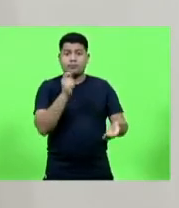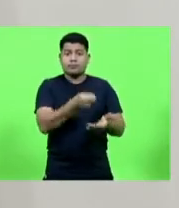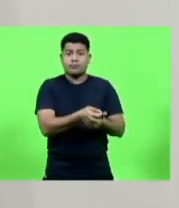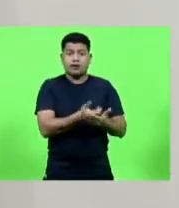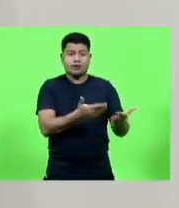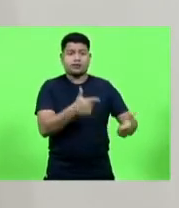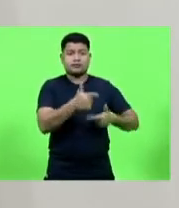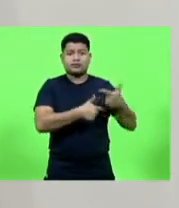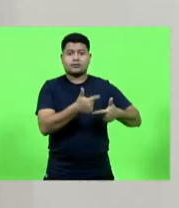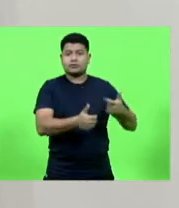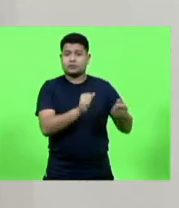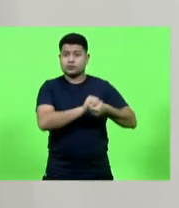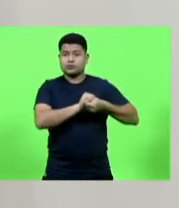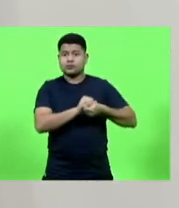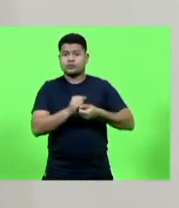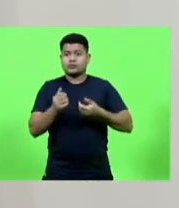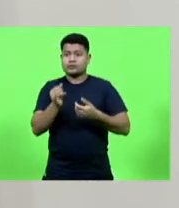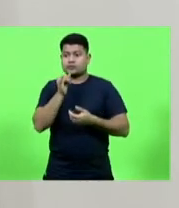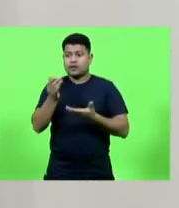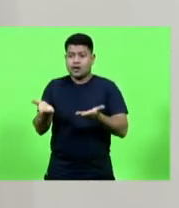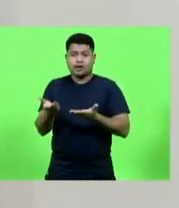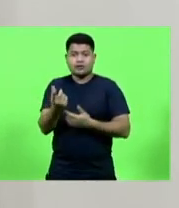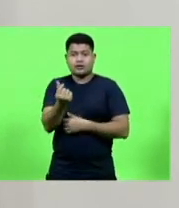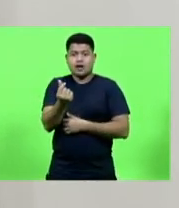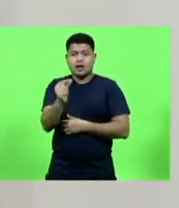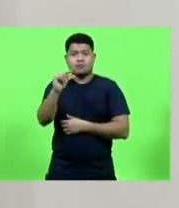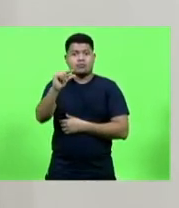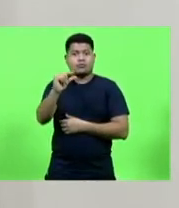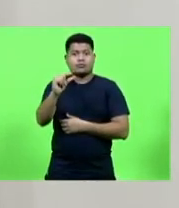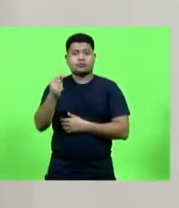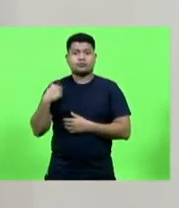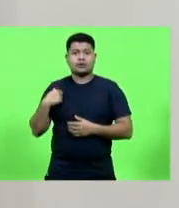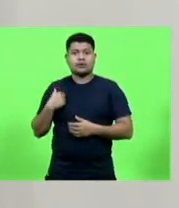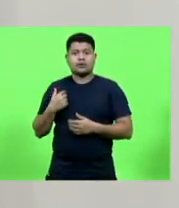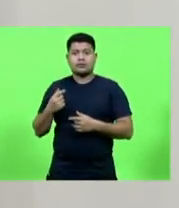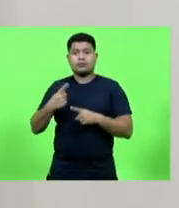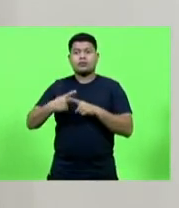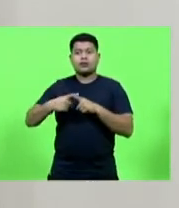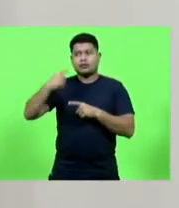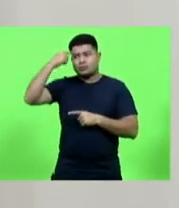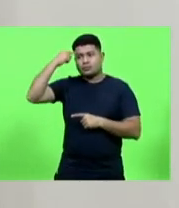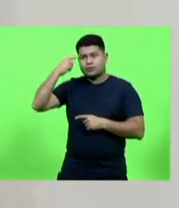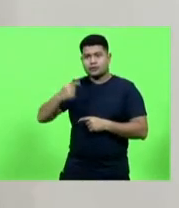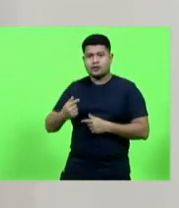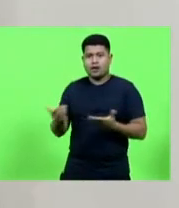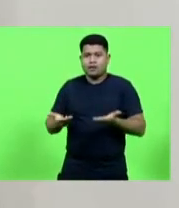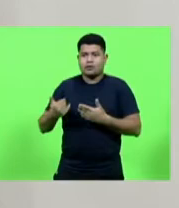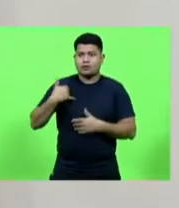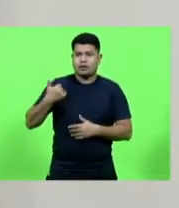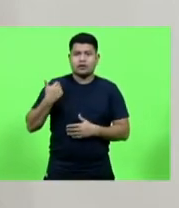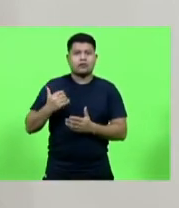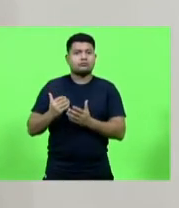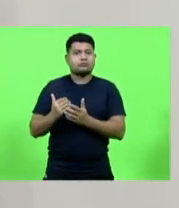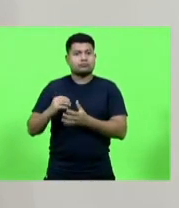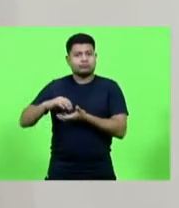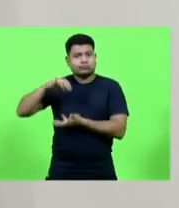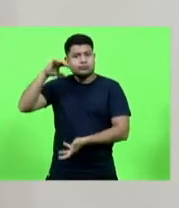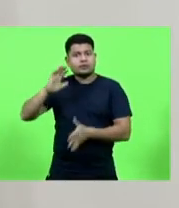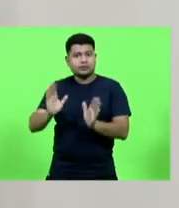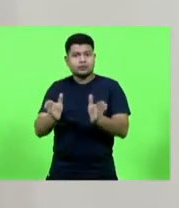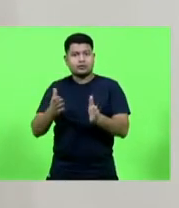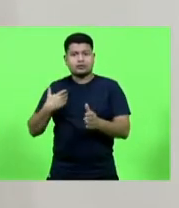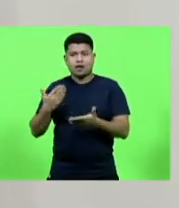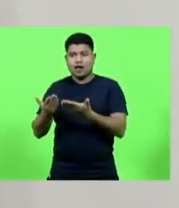40, 50 anos, não tem no mercado de trabalho, uma oportunidade para ele. Então, a gente pede